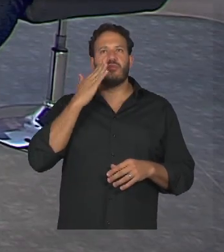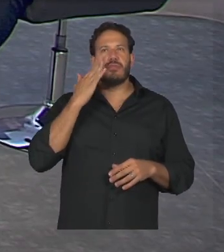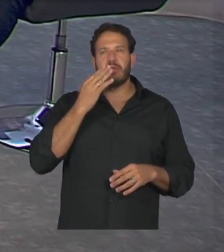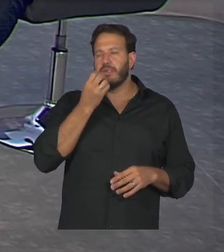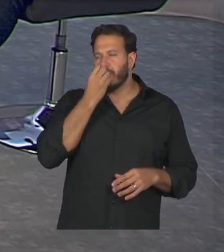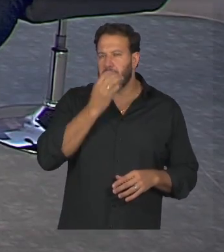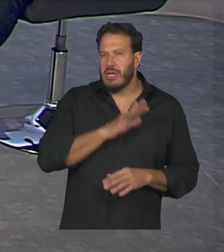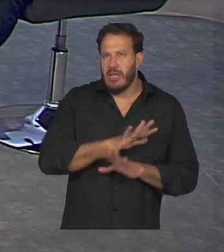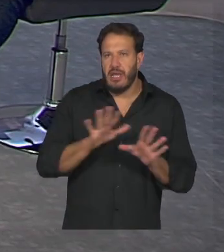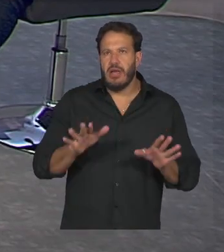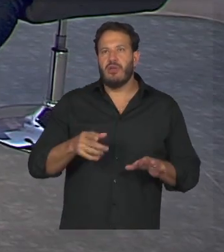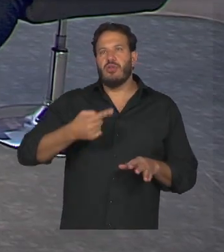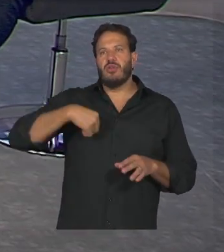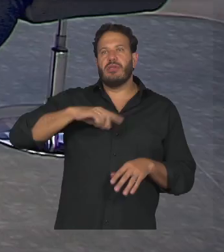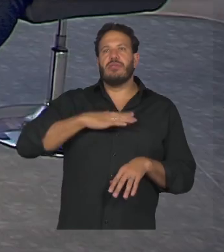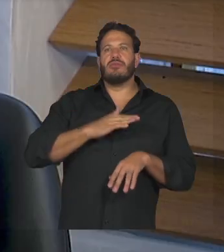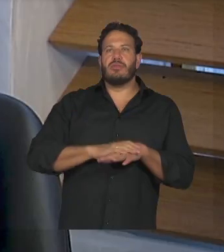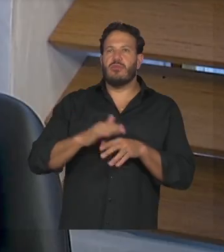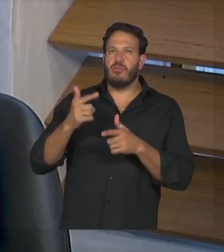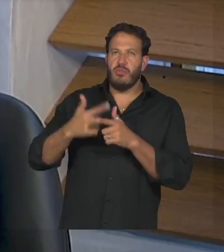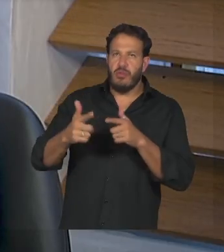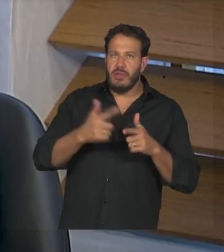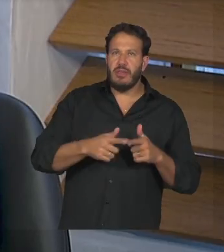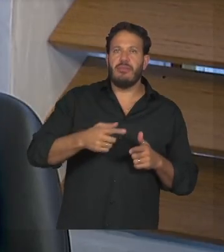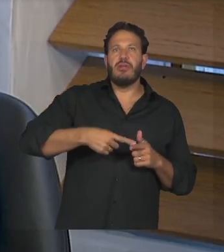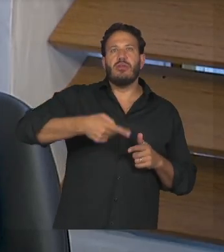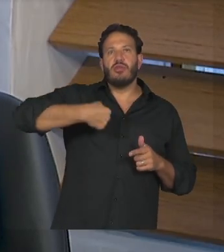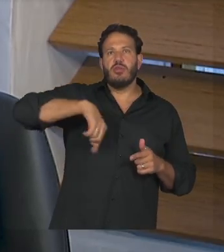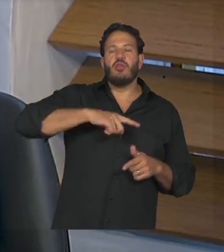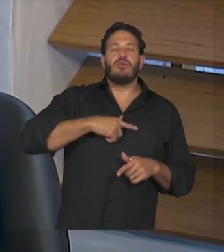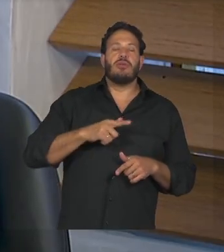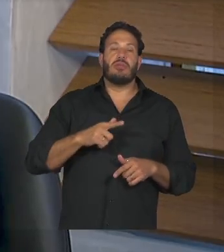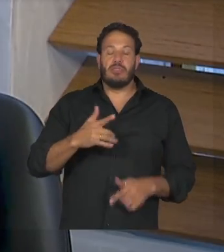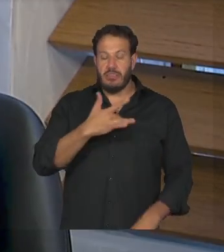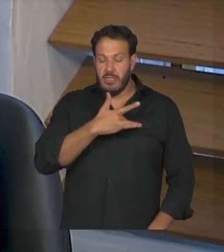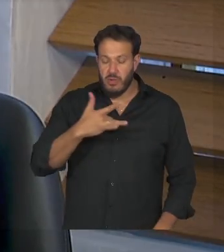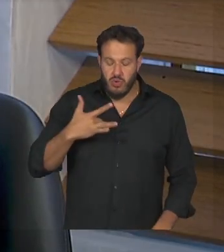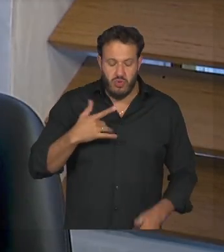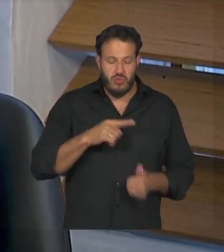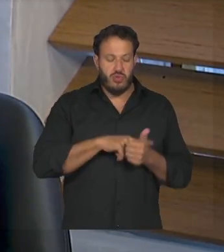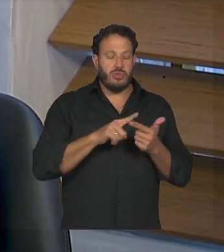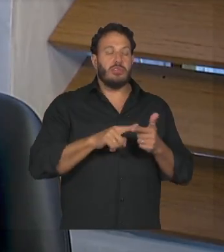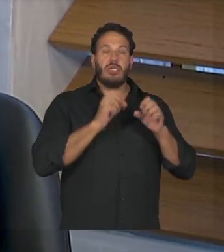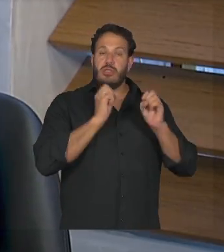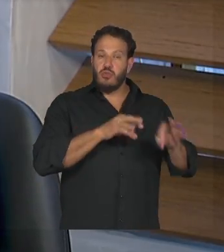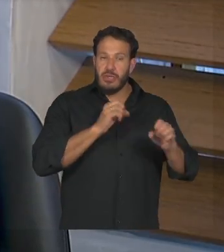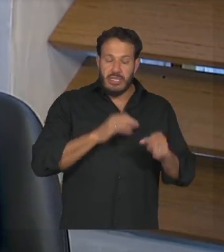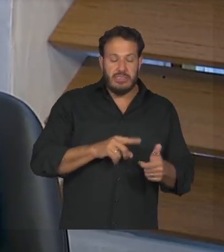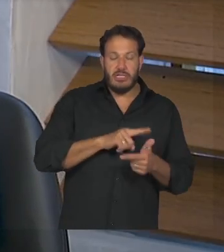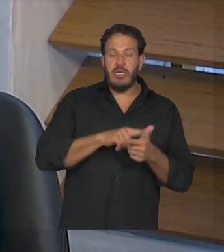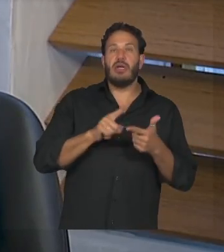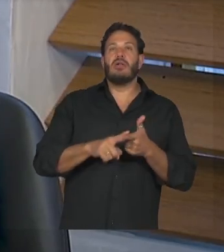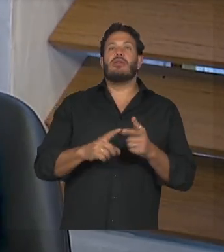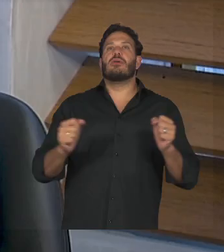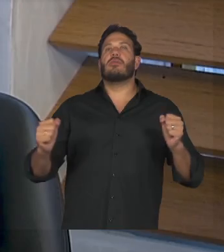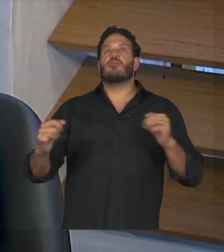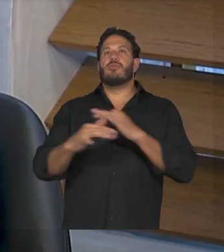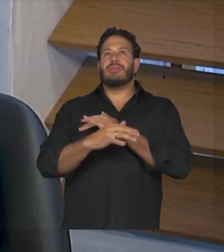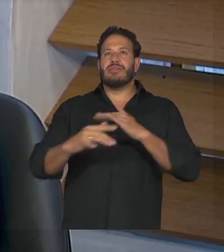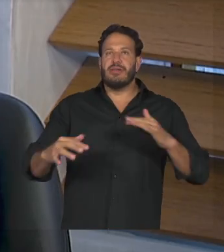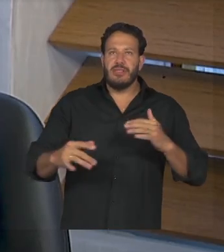gente tem problema na educação a gente tem problema na saúde a gente tem problema na mobilidade urbana